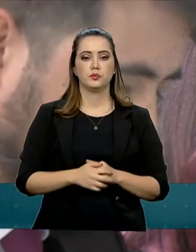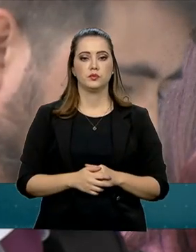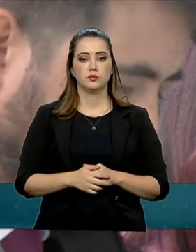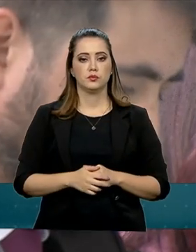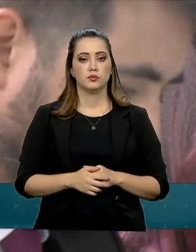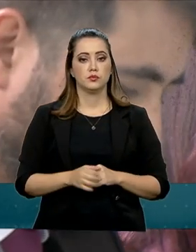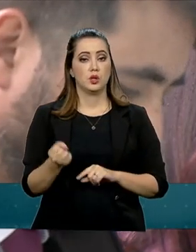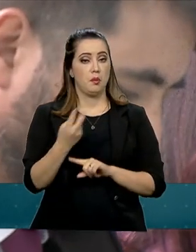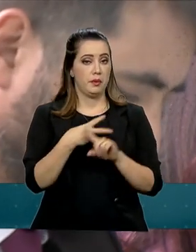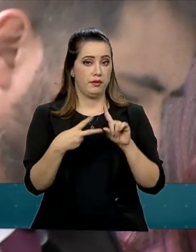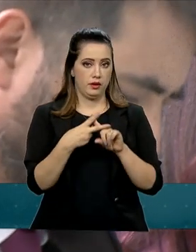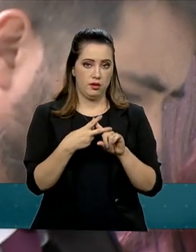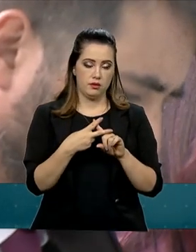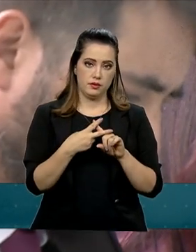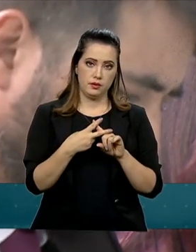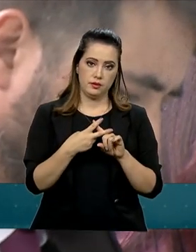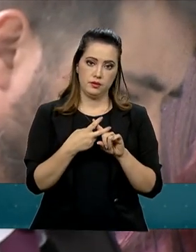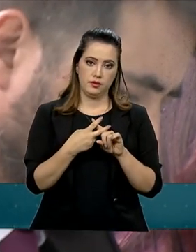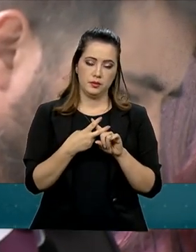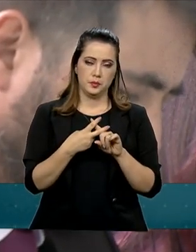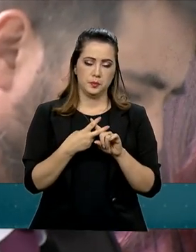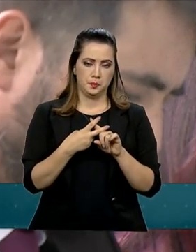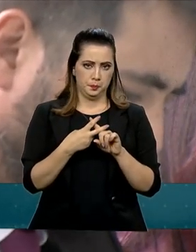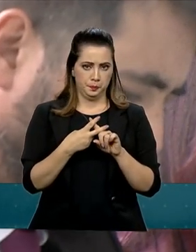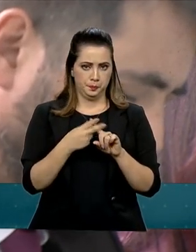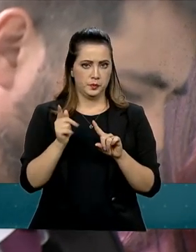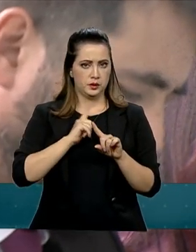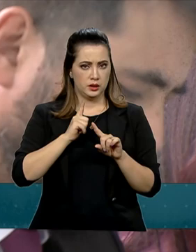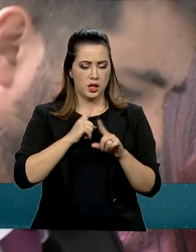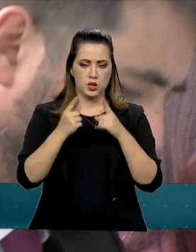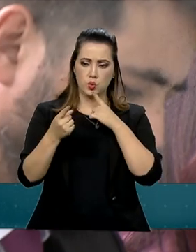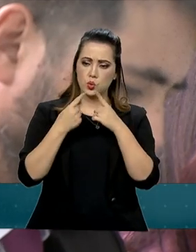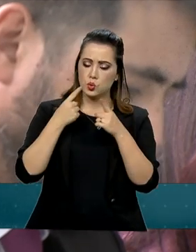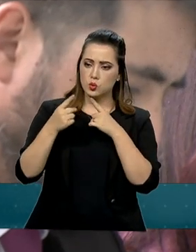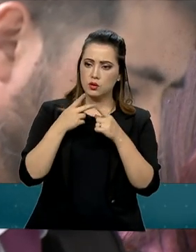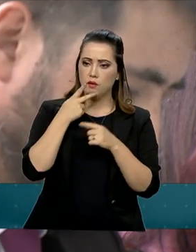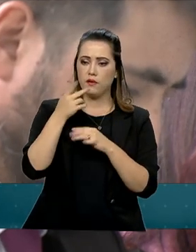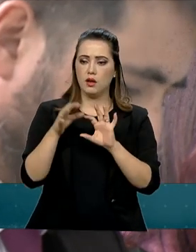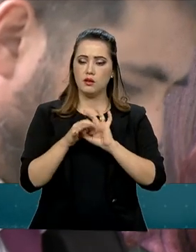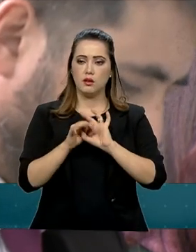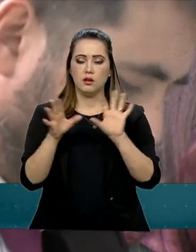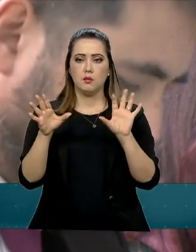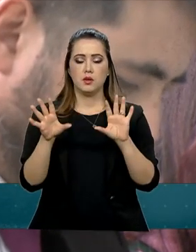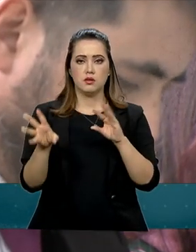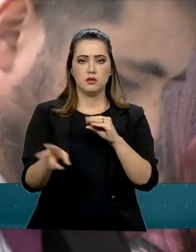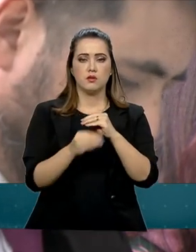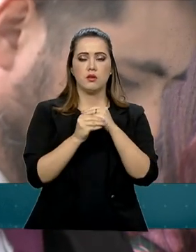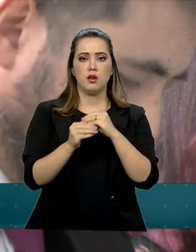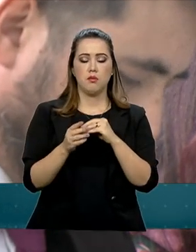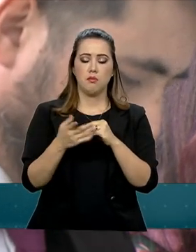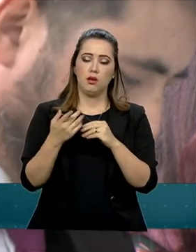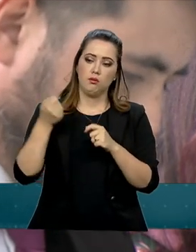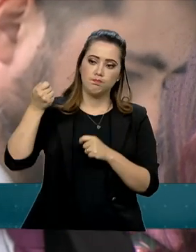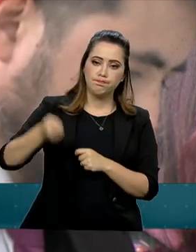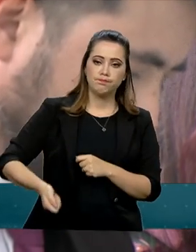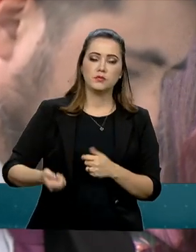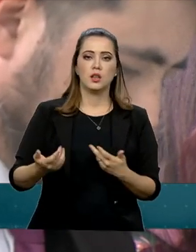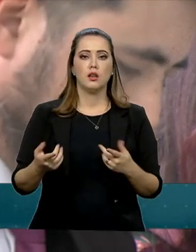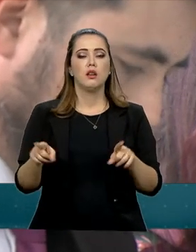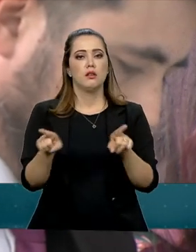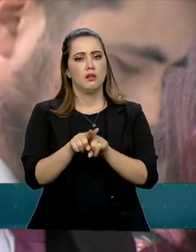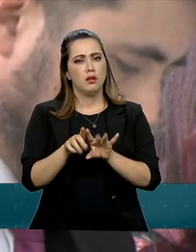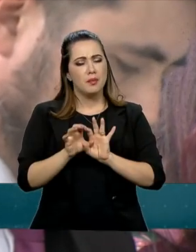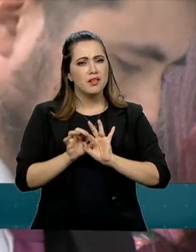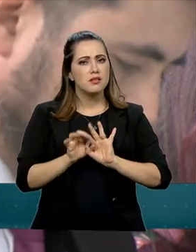previdência, teve esse debate em torno da questão da liberação das emendas impositivas e também